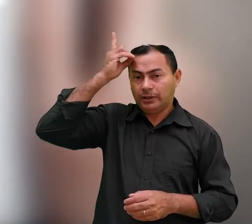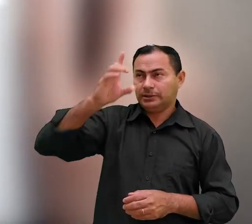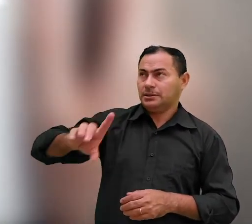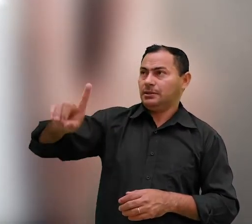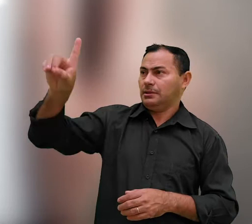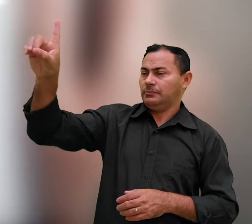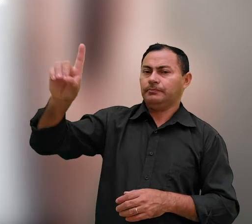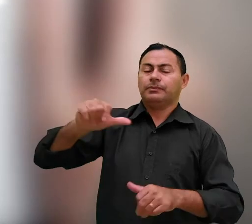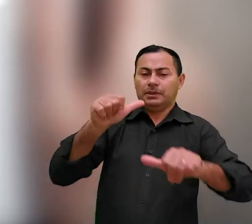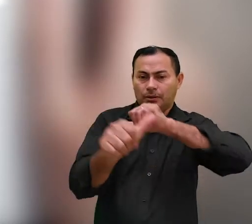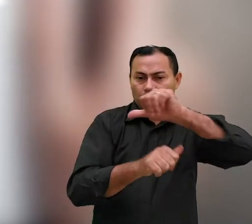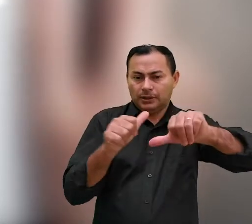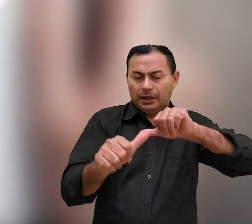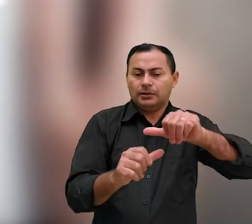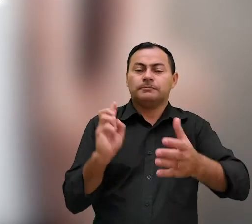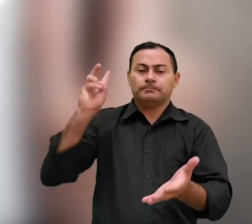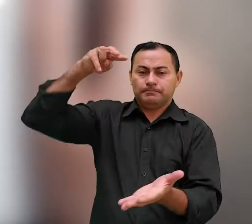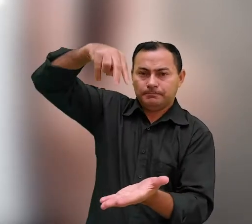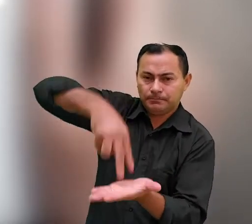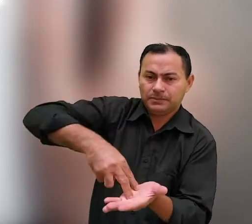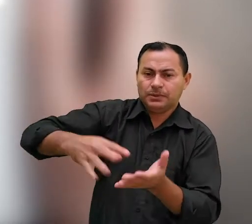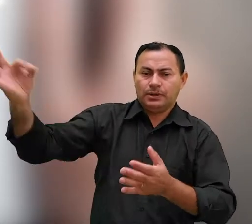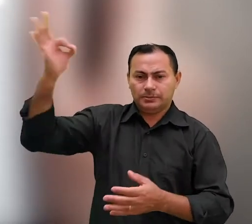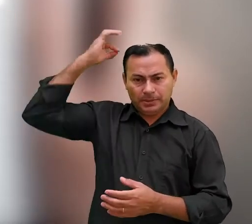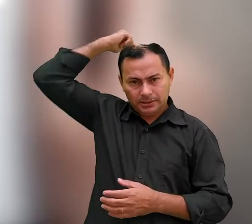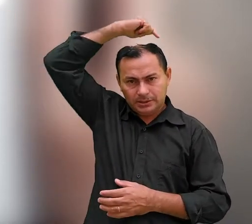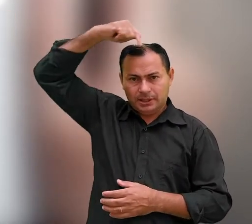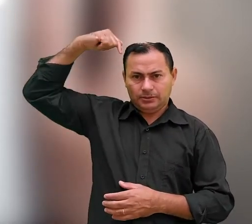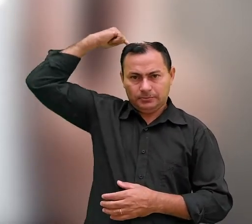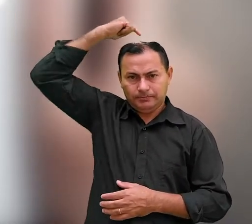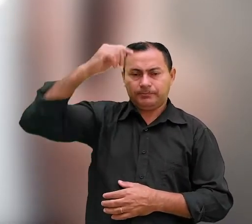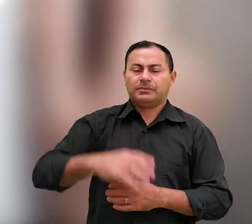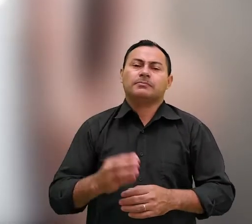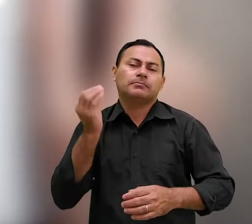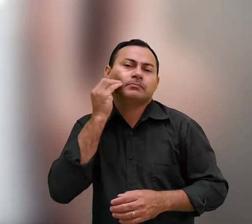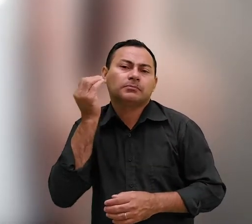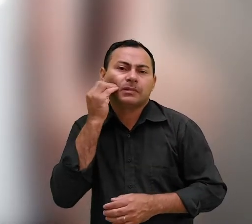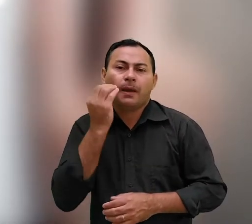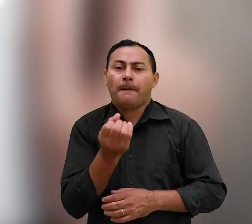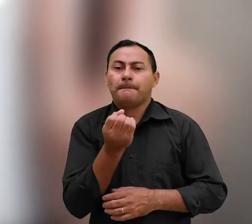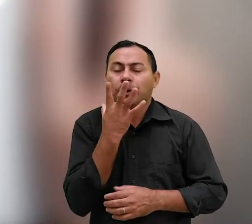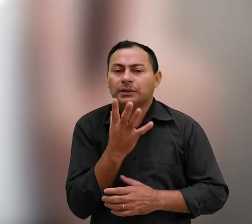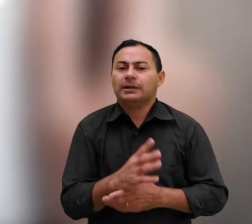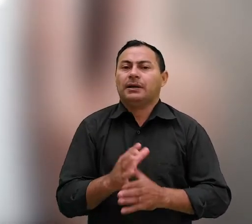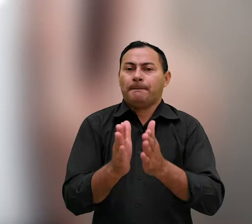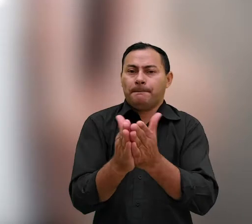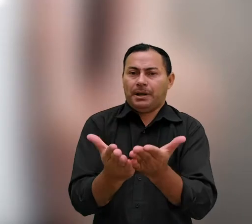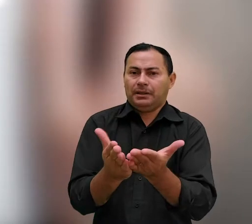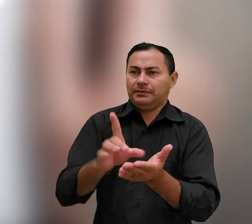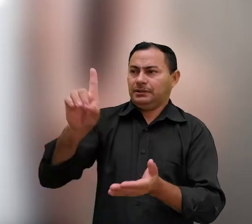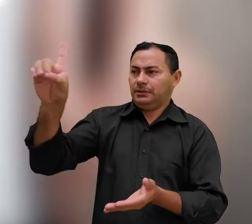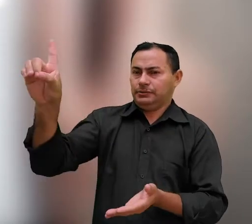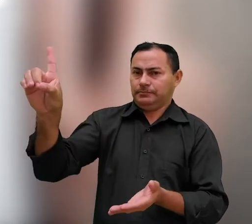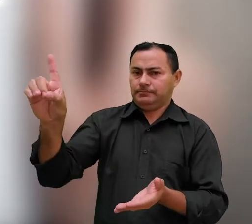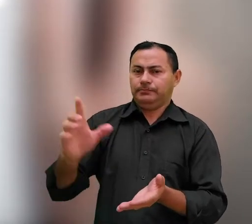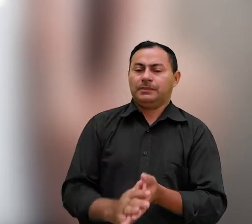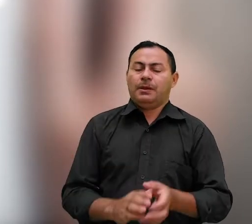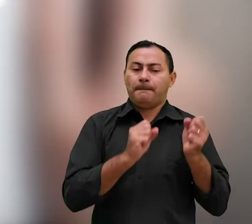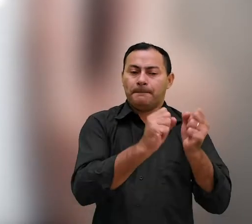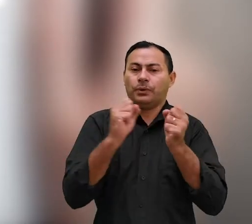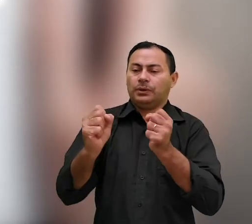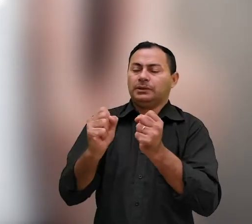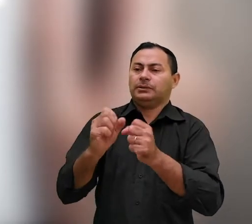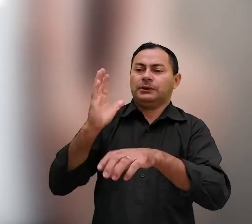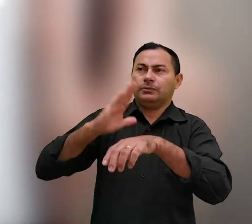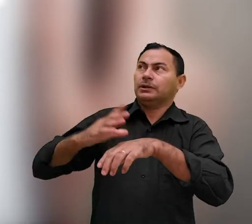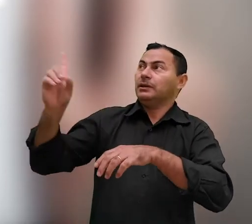celestial tornaram-se participantes do espírito santo experimentaram a bondade da palavra de Deus e